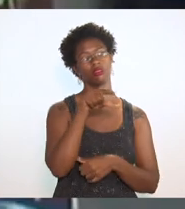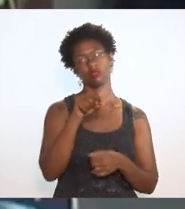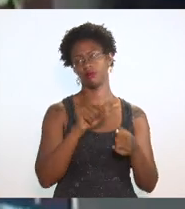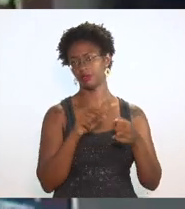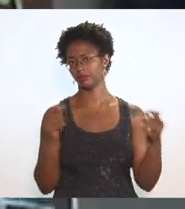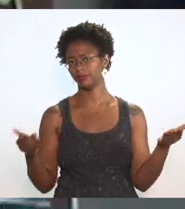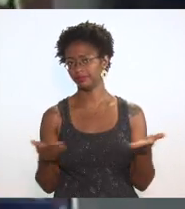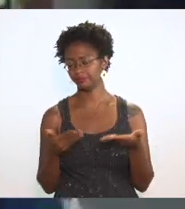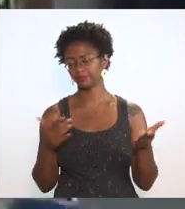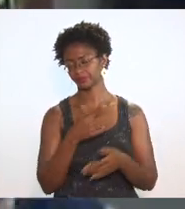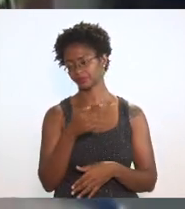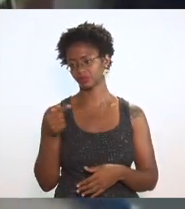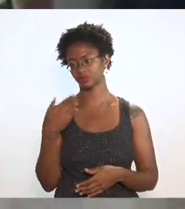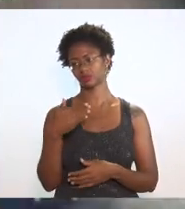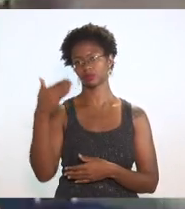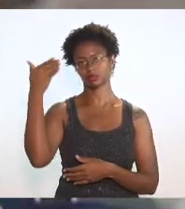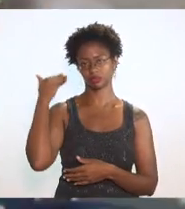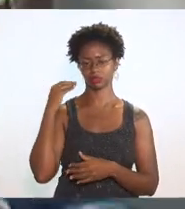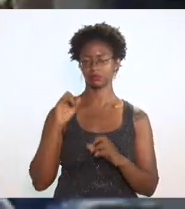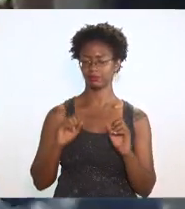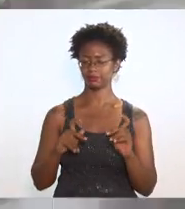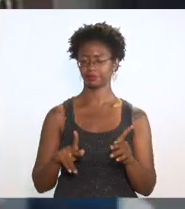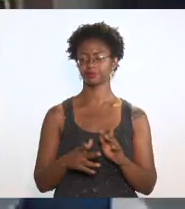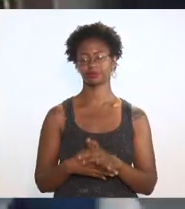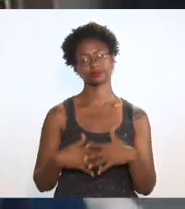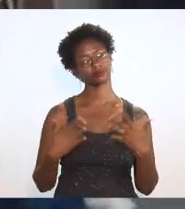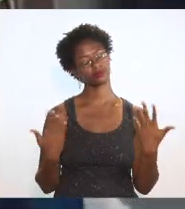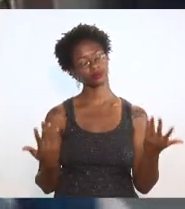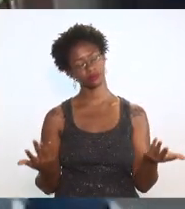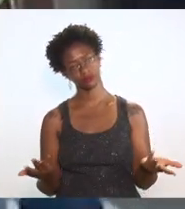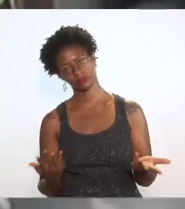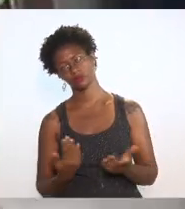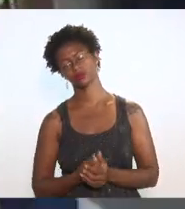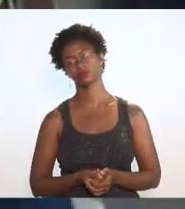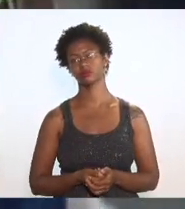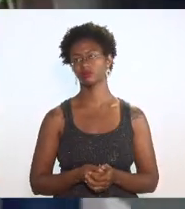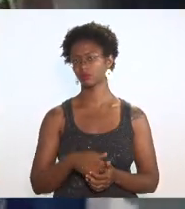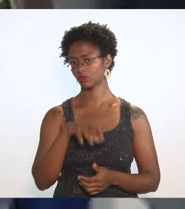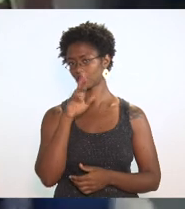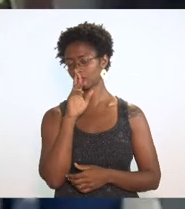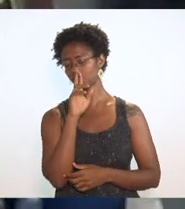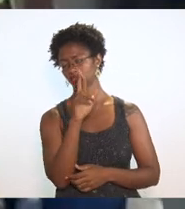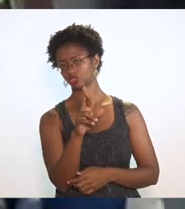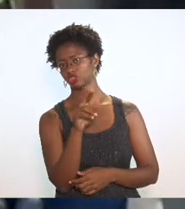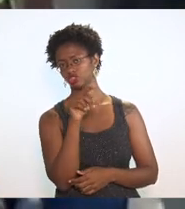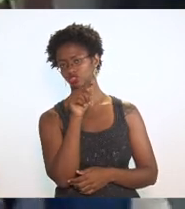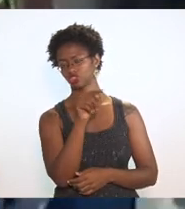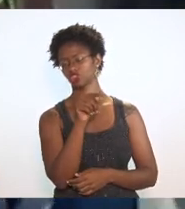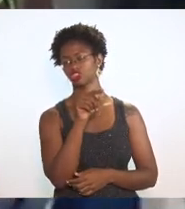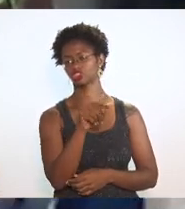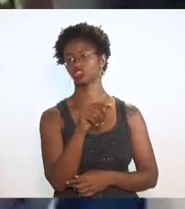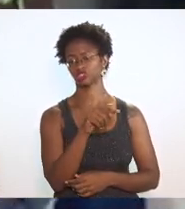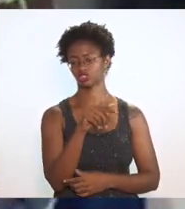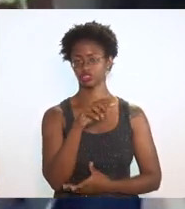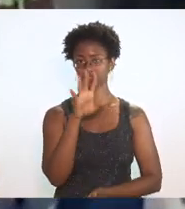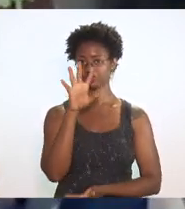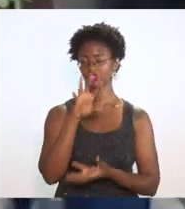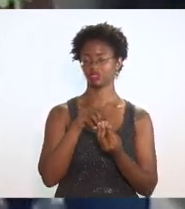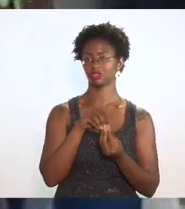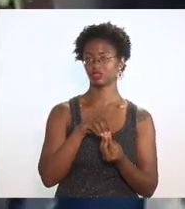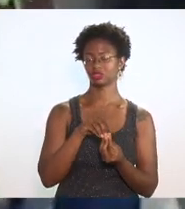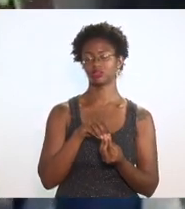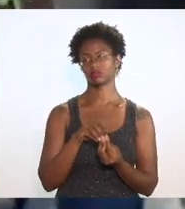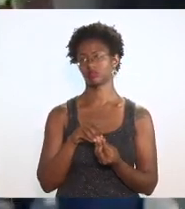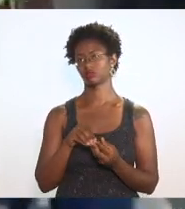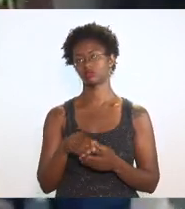agora na semana passada então do ponto então respondendo é é objetivamente o que